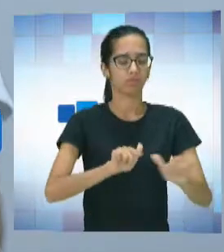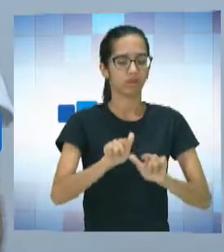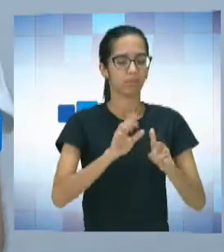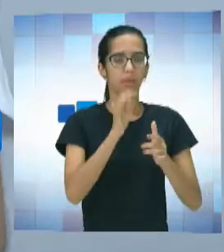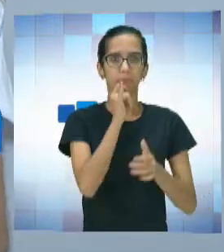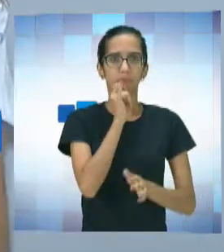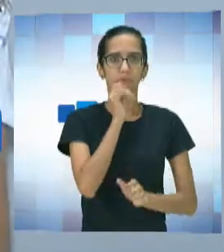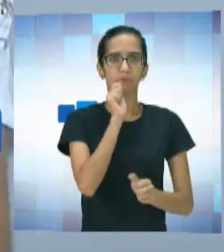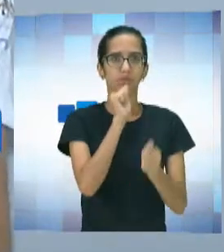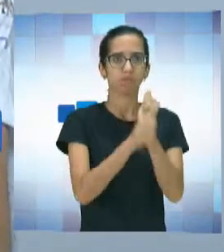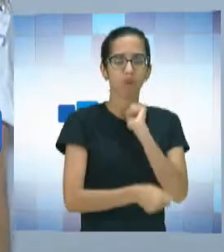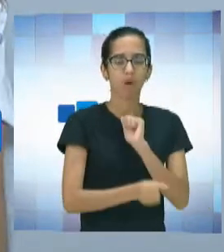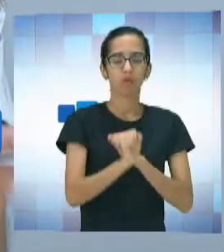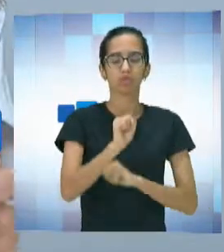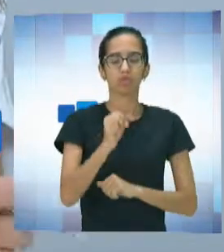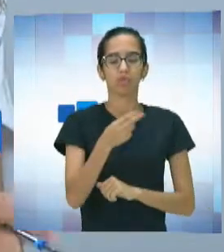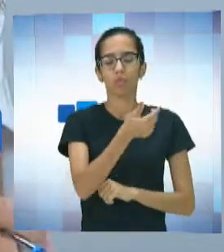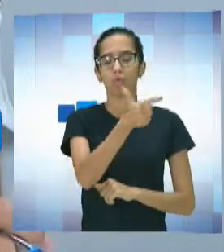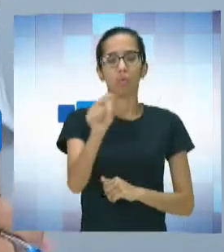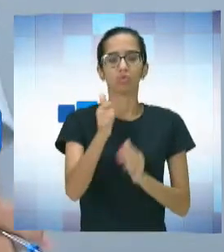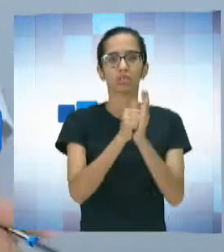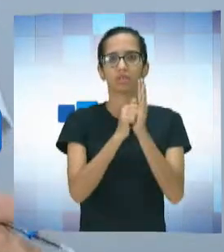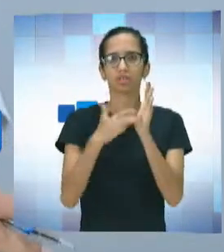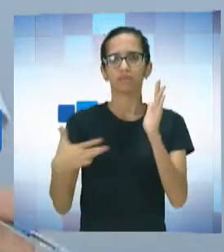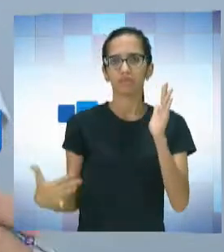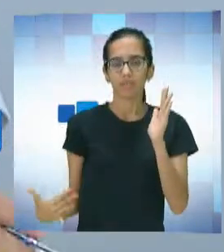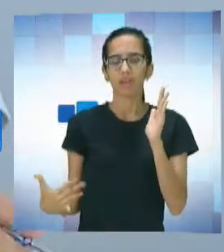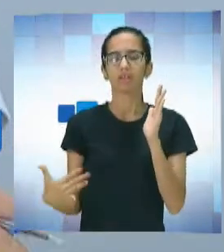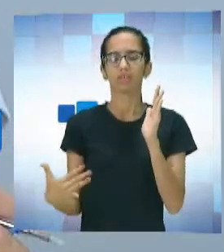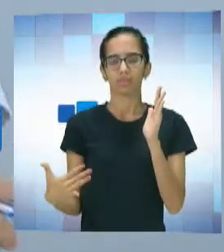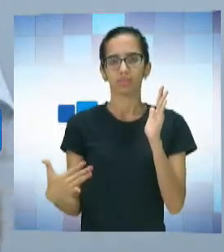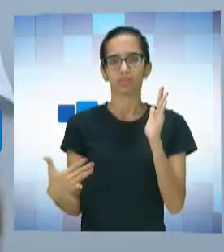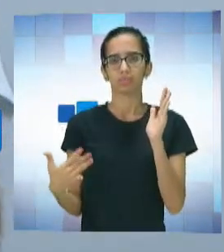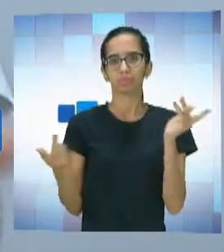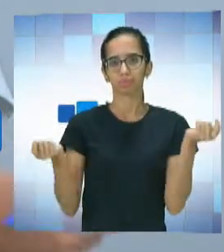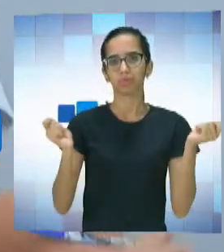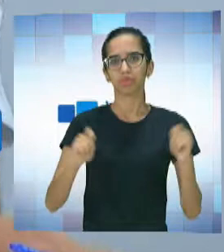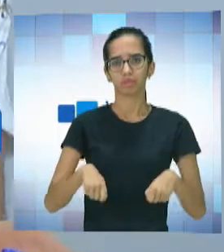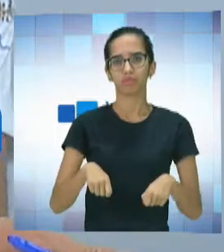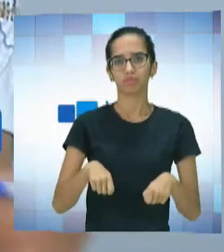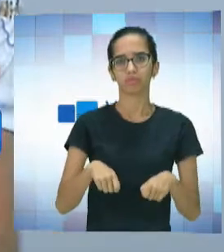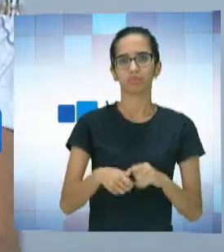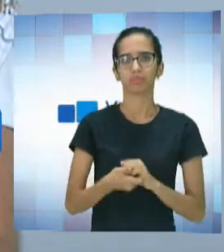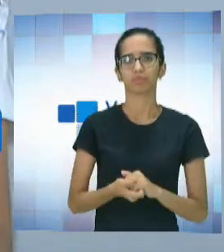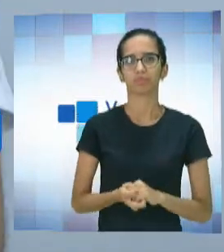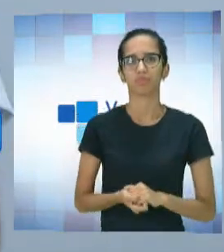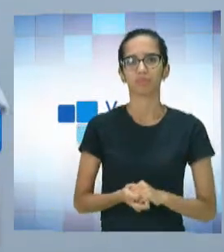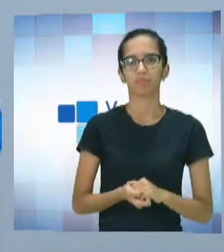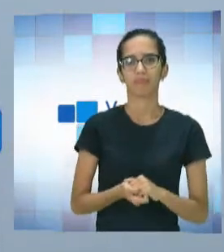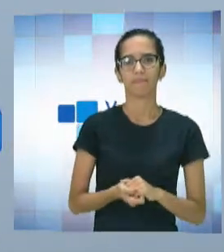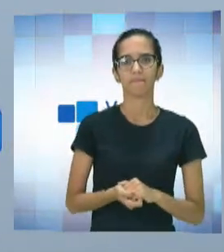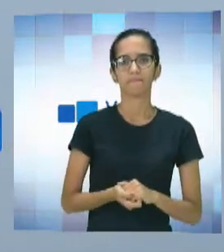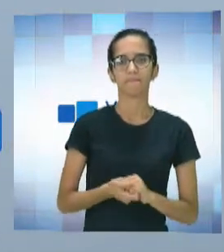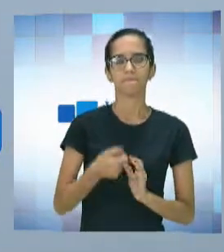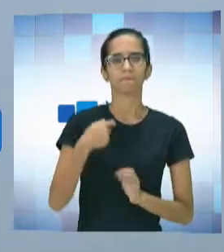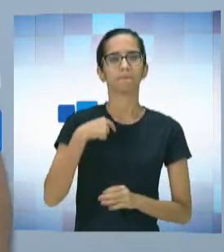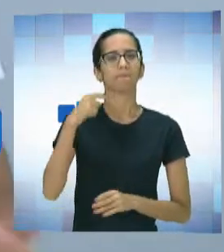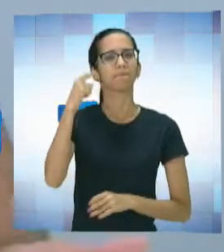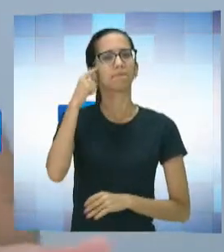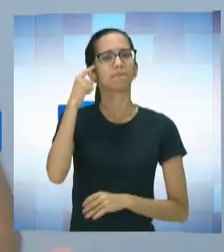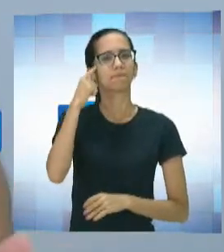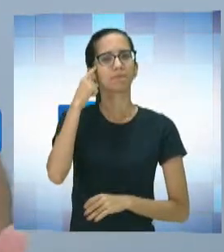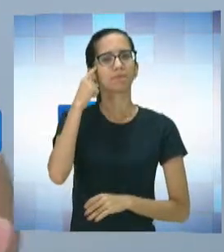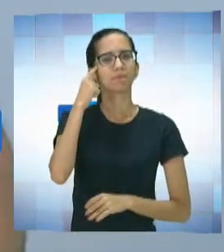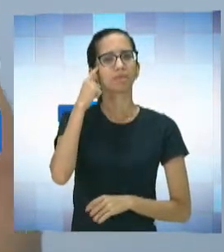esporte, ou trabalhar outra atividade que viesse ter uma desenvoltura para eles. E aí eu percebi um